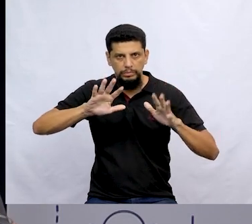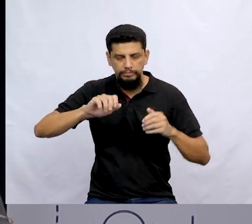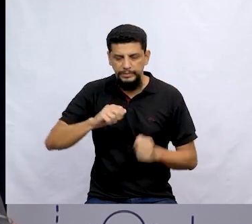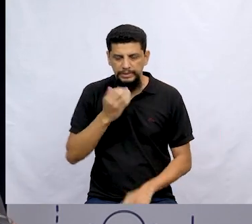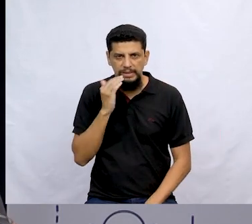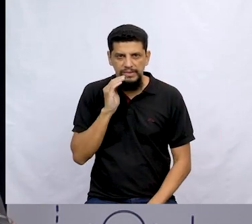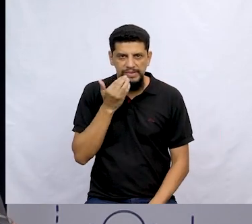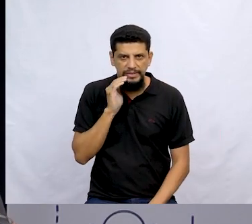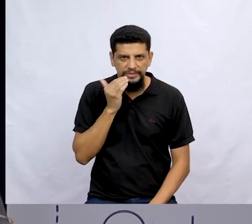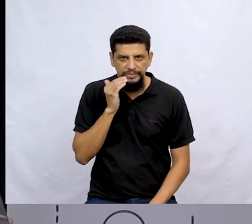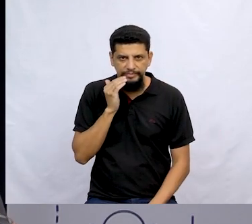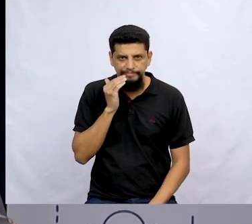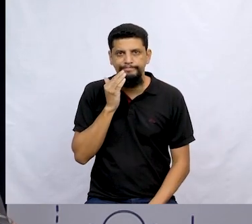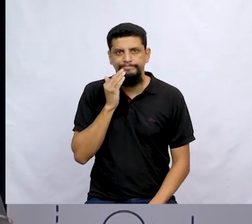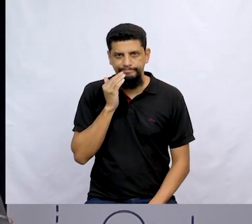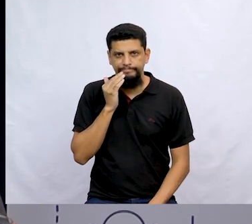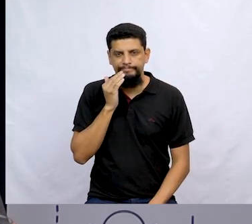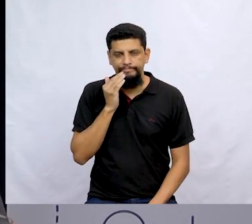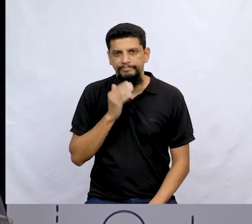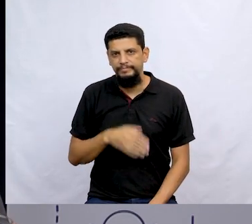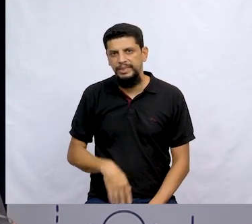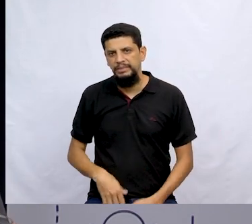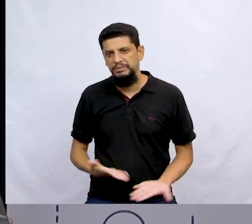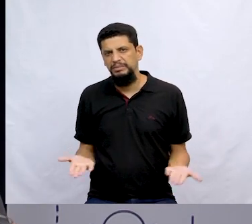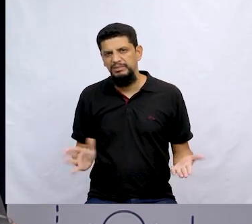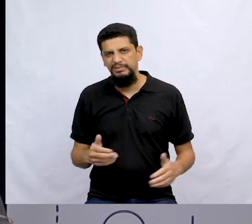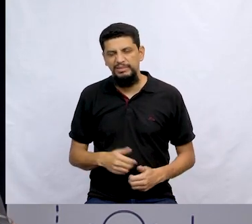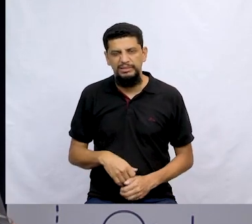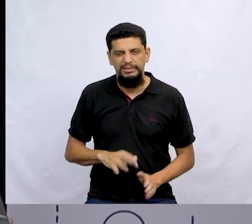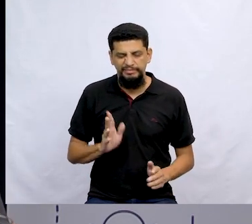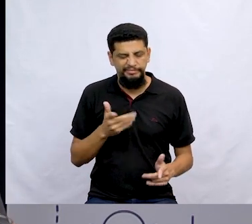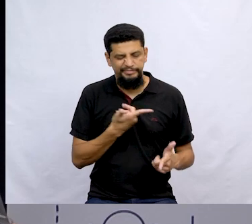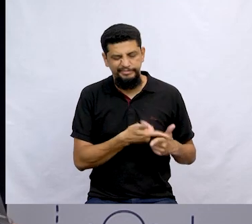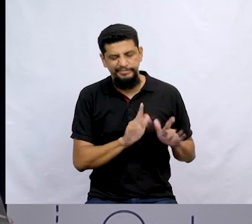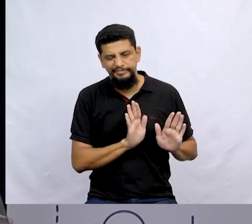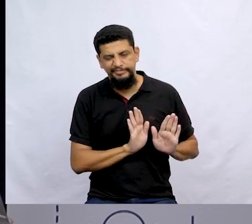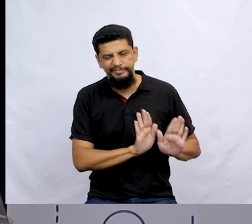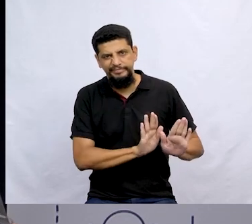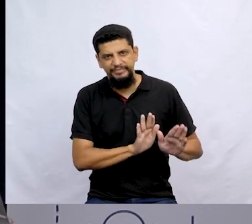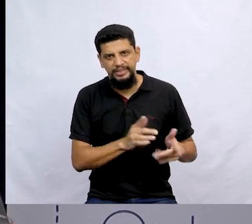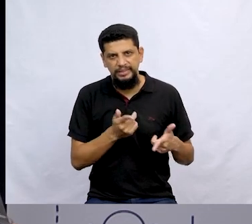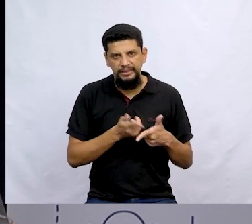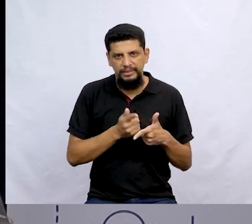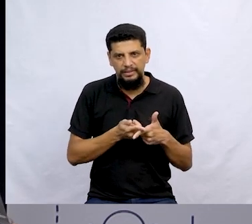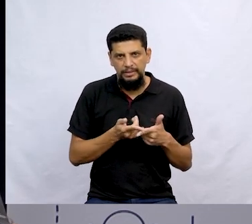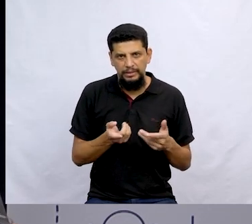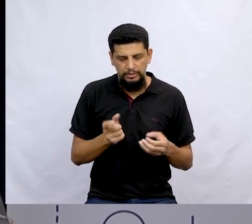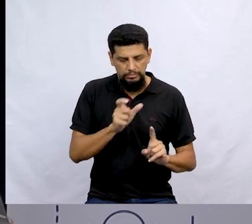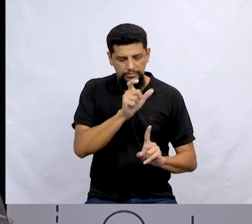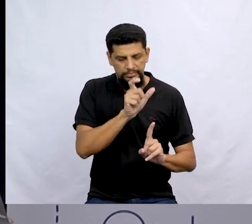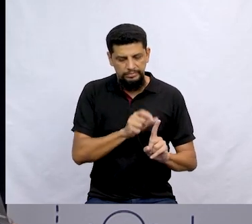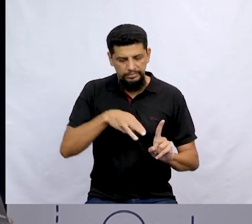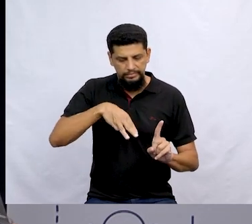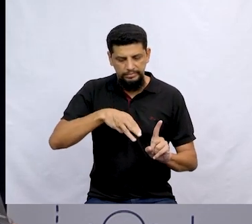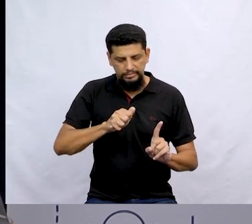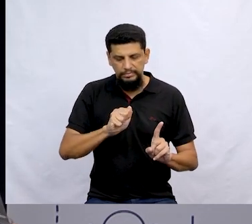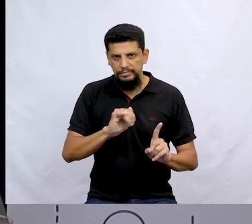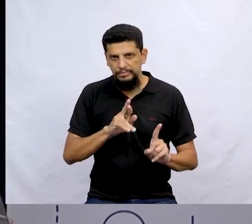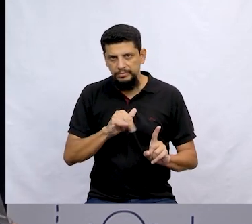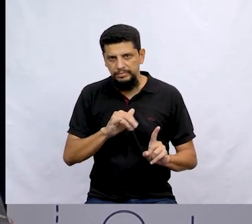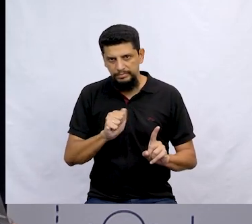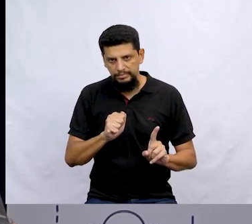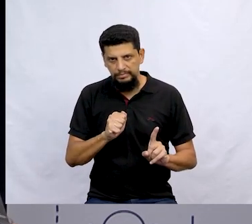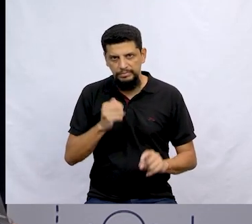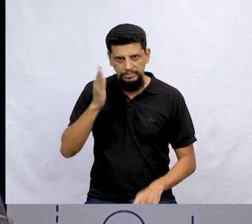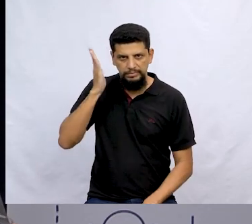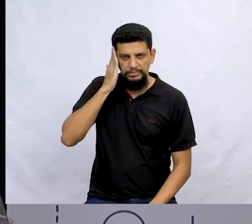Isso mesmo, a máquina pifou. Bom, tá, isso já não era mais um problema. Porque a dona Maria soube que